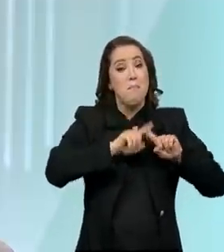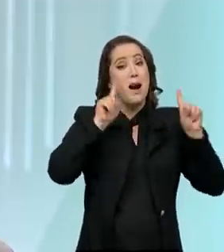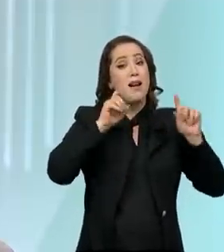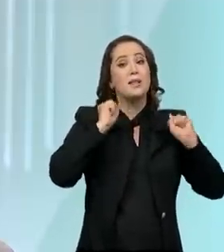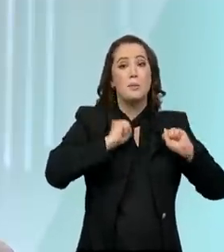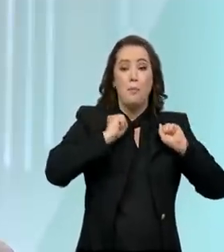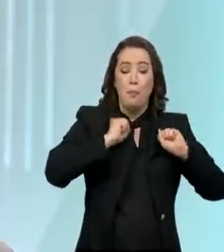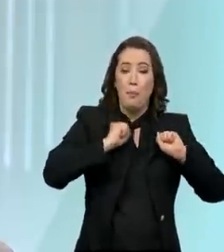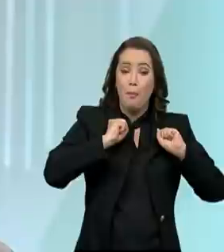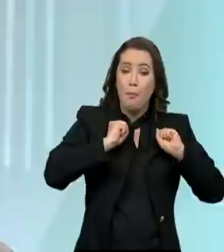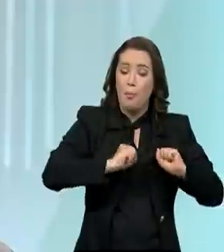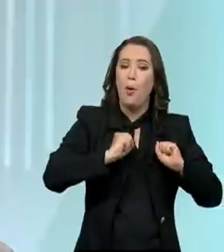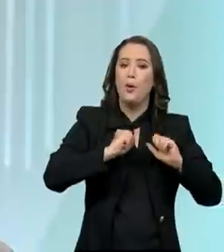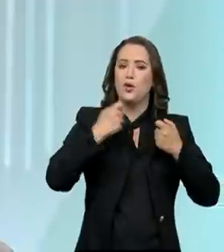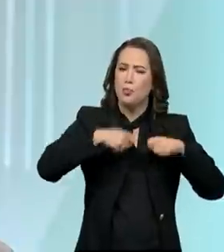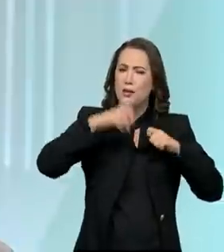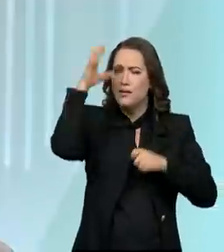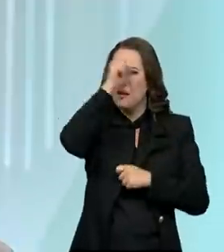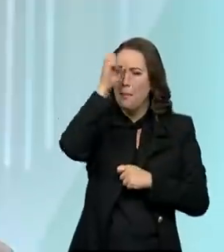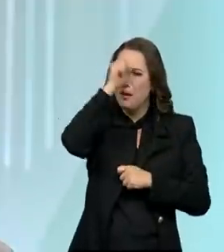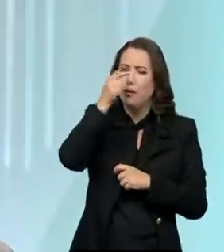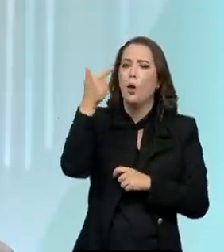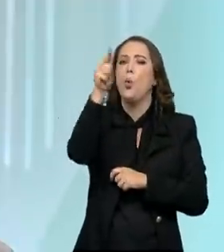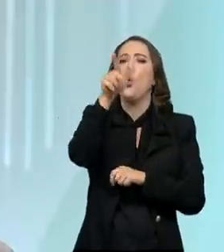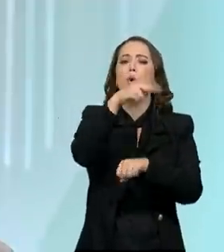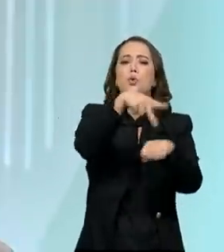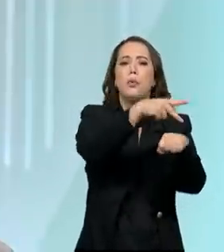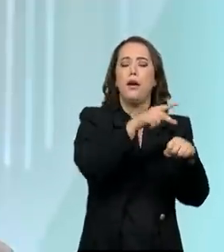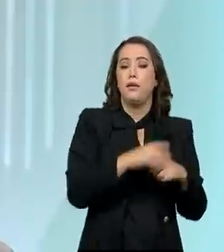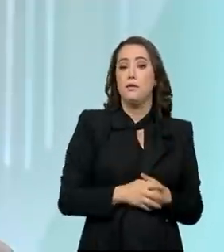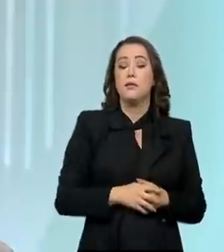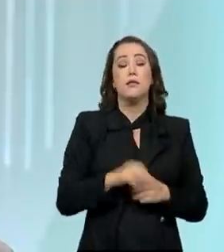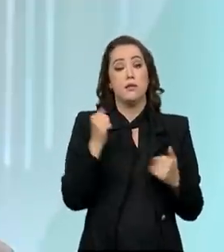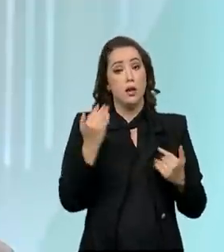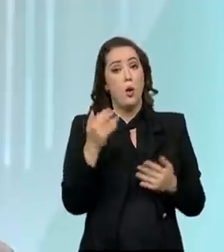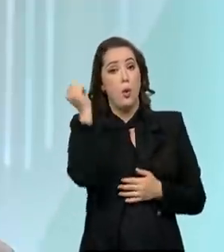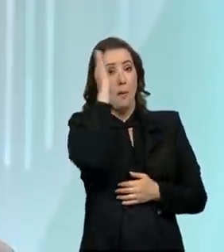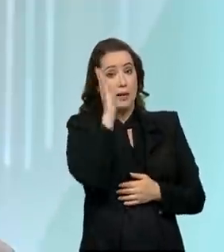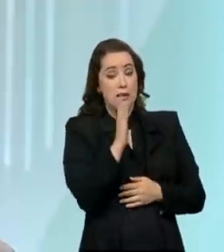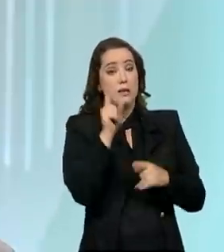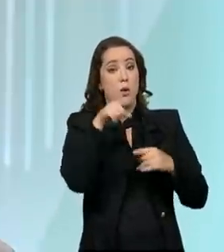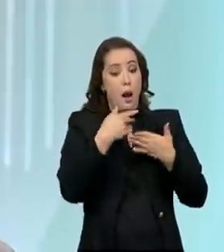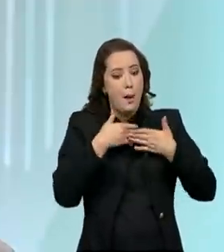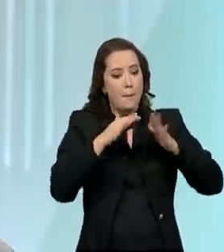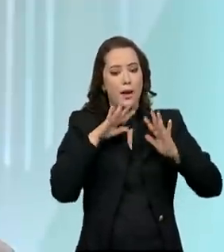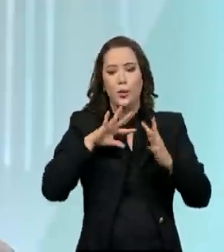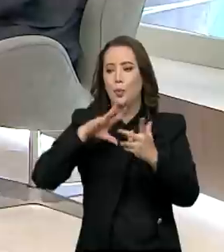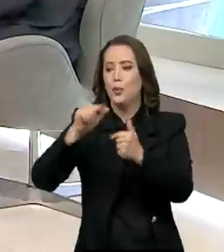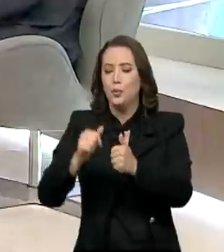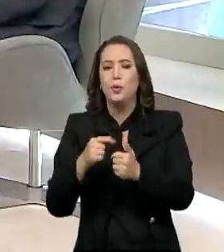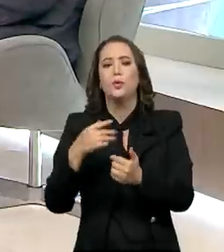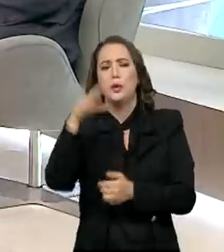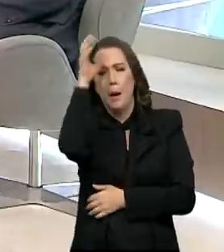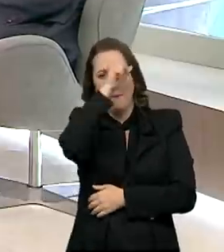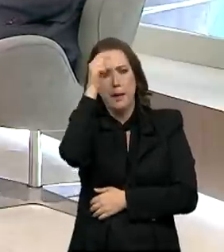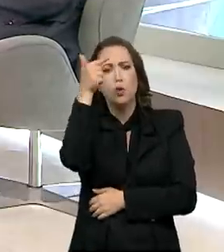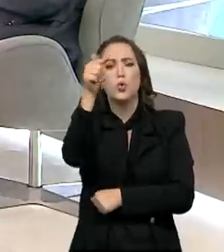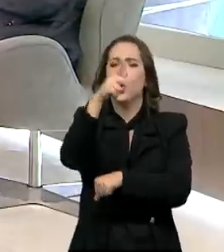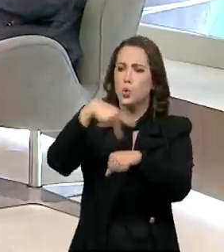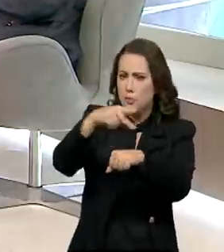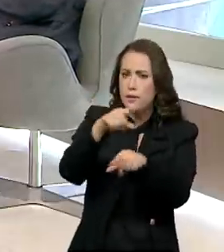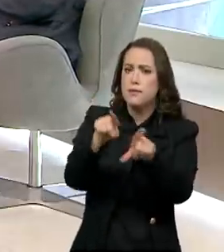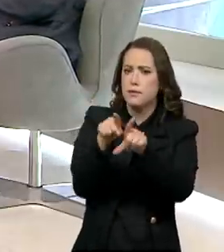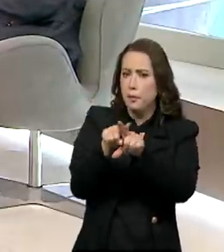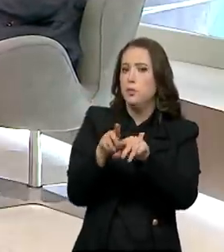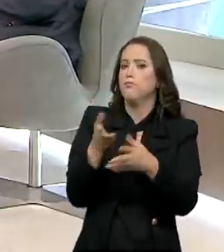Então, um país humilde, aberto para o mundo, que respeita contrato e que aprende com os parceiros, tem tudo para dar certo. Agora, a gente falou na